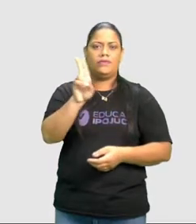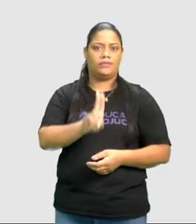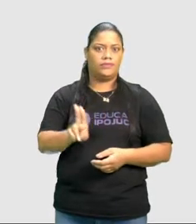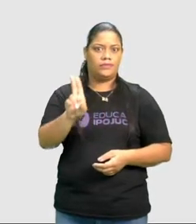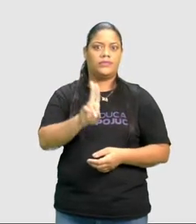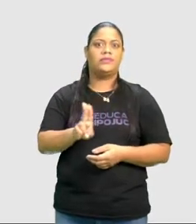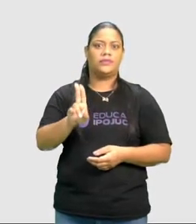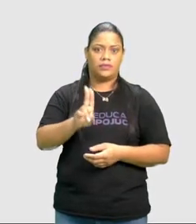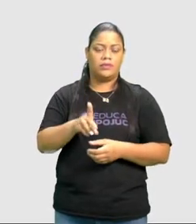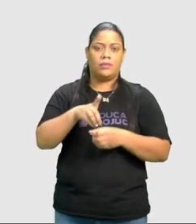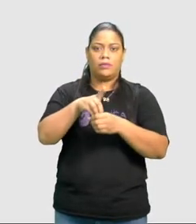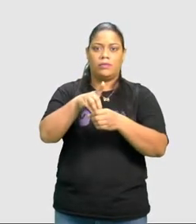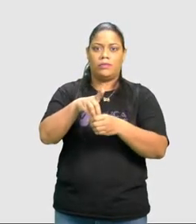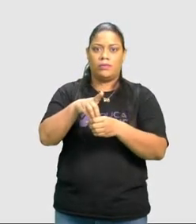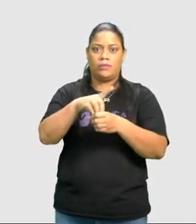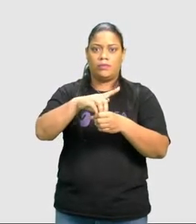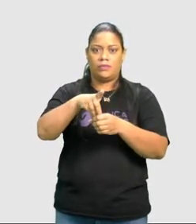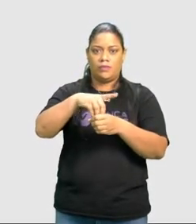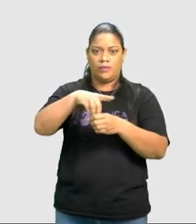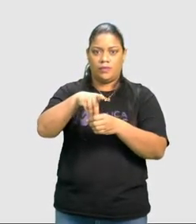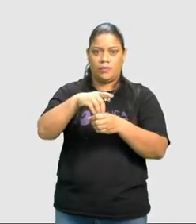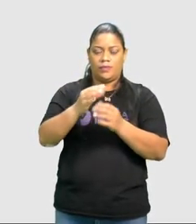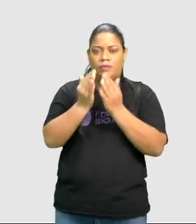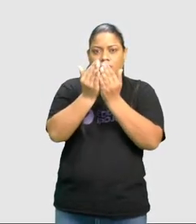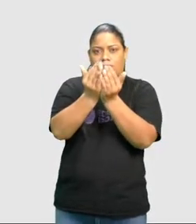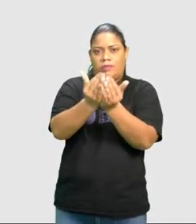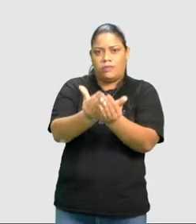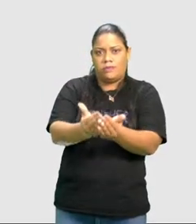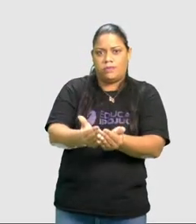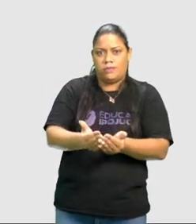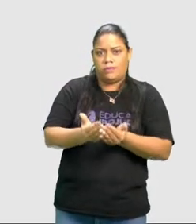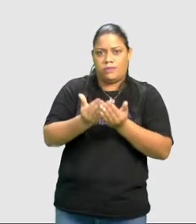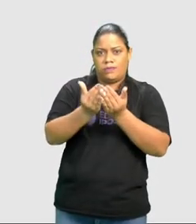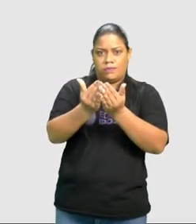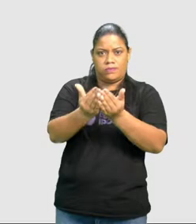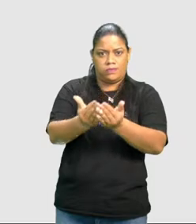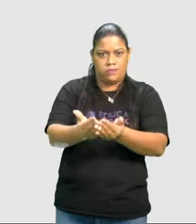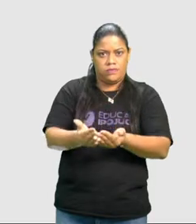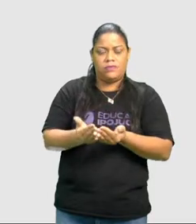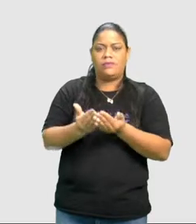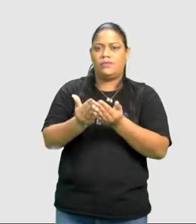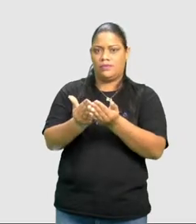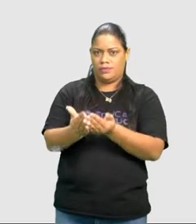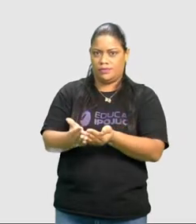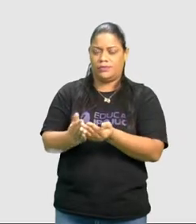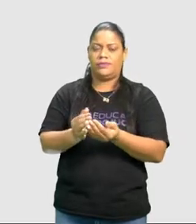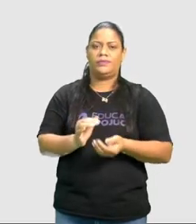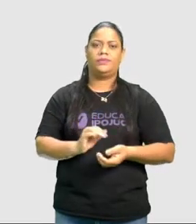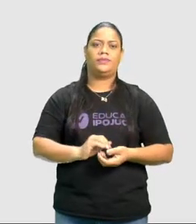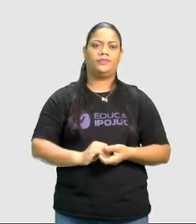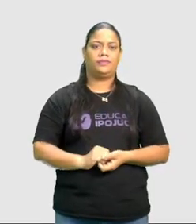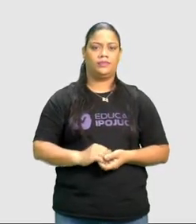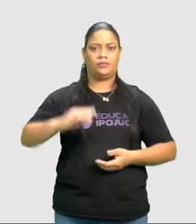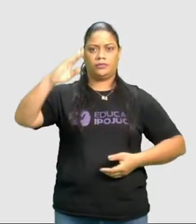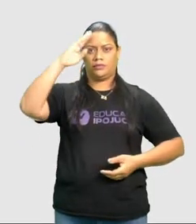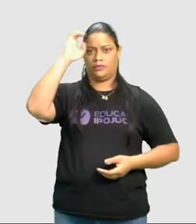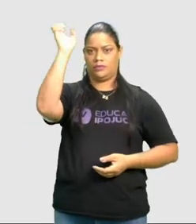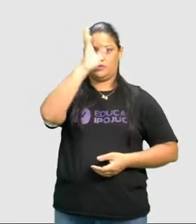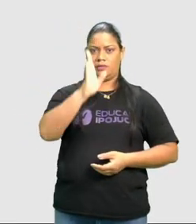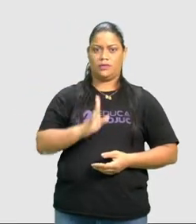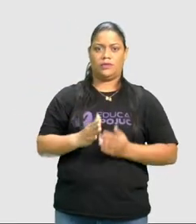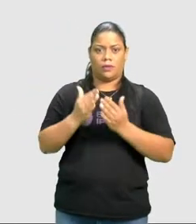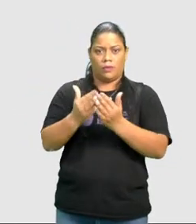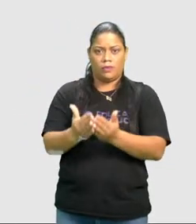usada pelos navegantes. Principalmente a Marinha do Brasil utiliza bastante a bússola, porque são grandes